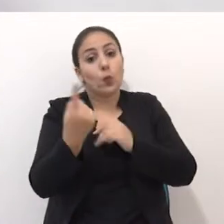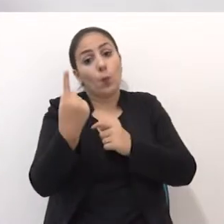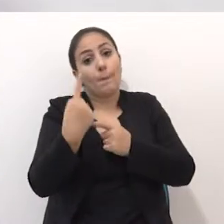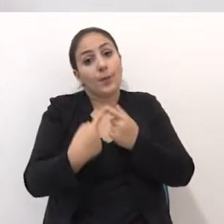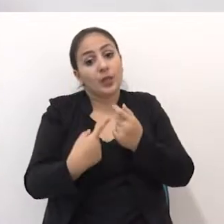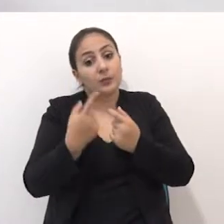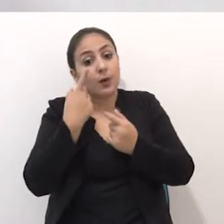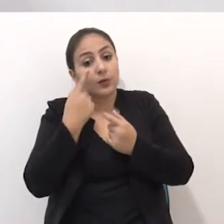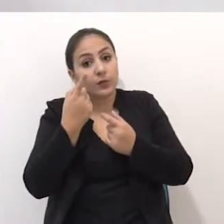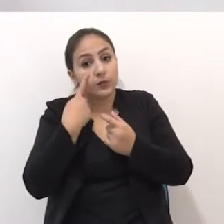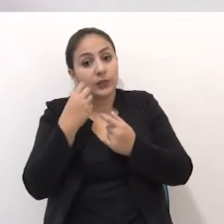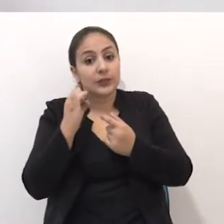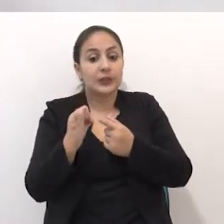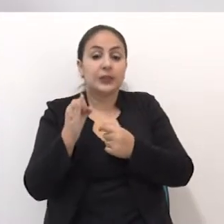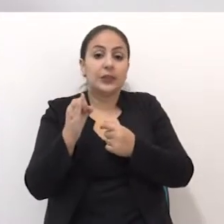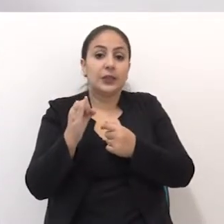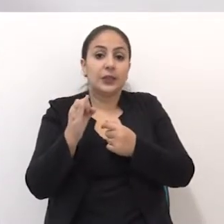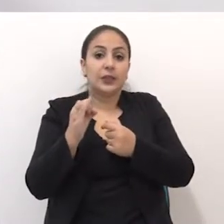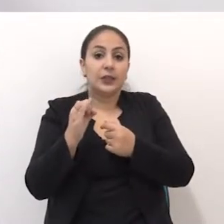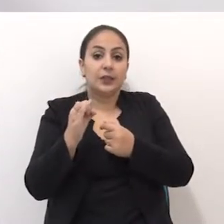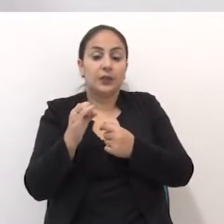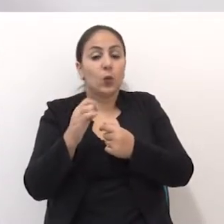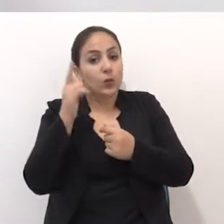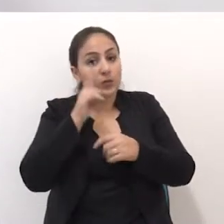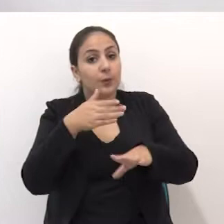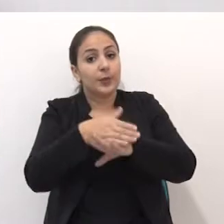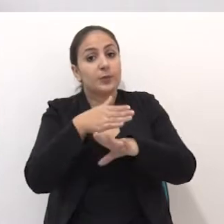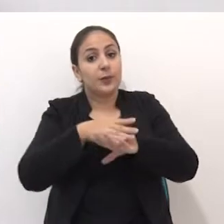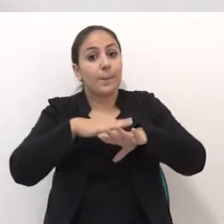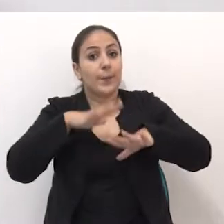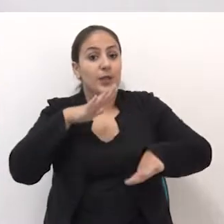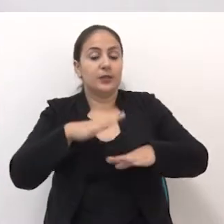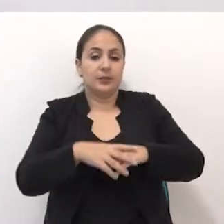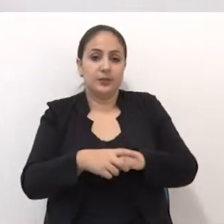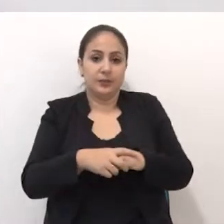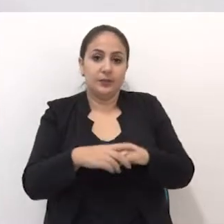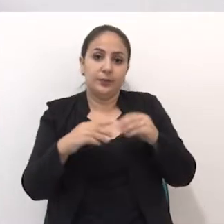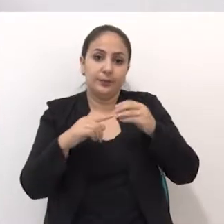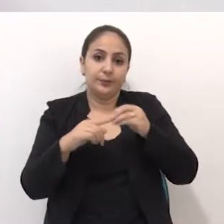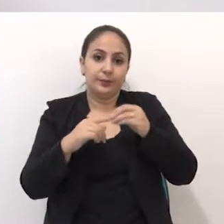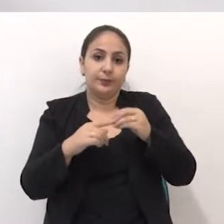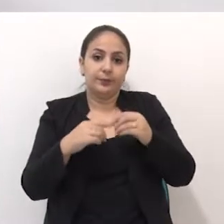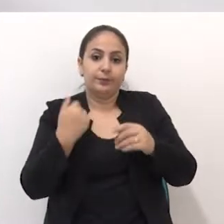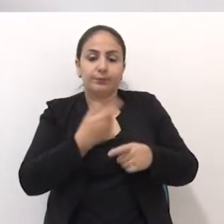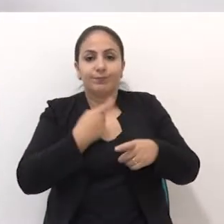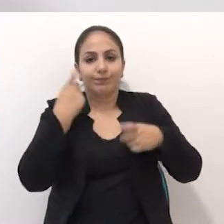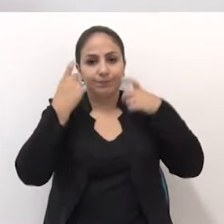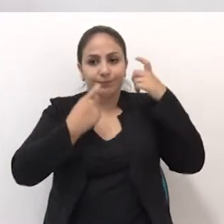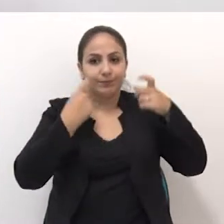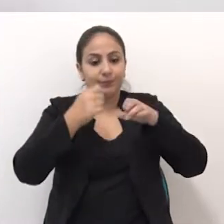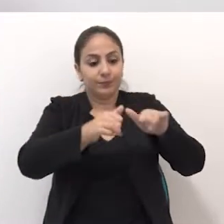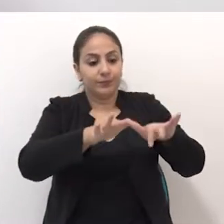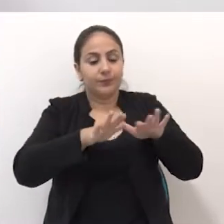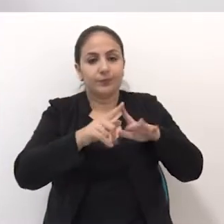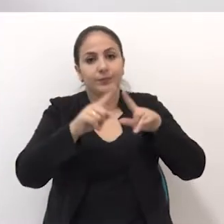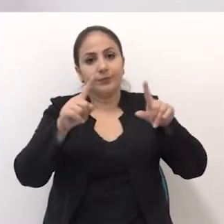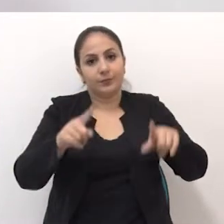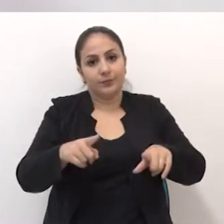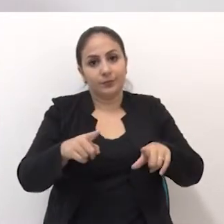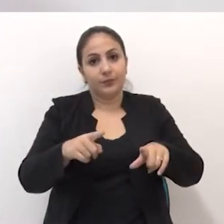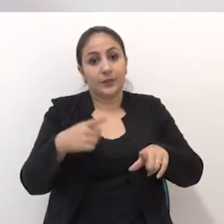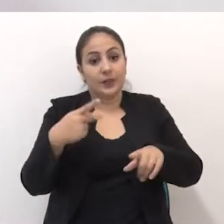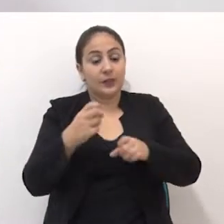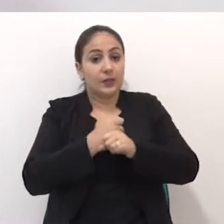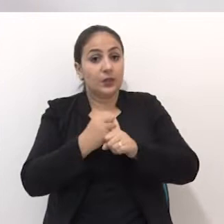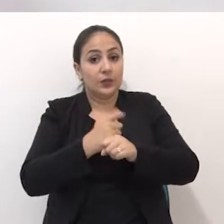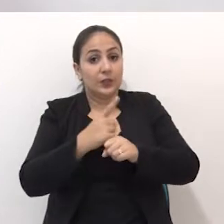aí para a gente verificar se agora vai haver uma participação maior. Principalmente, o que nos preocupa muito é nas audiências públicas. Esse ano